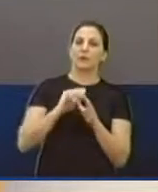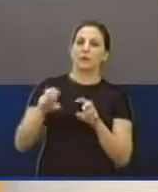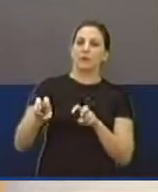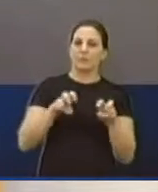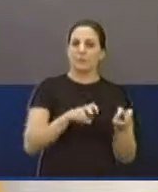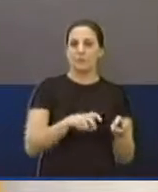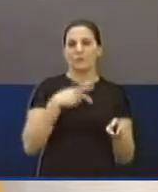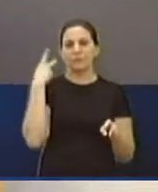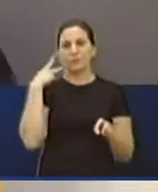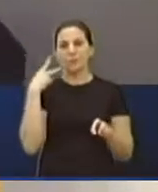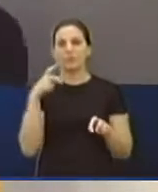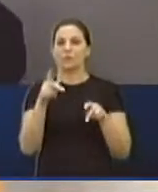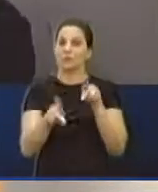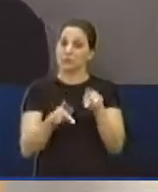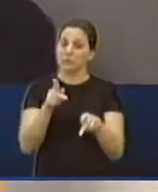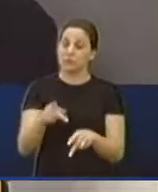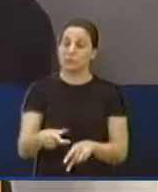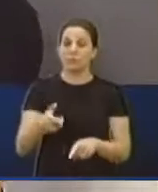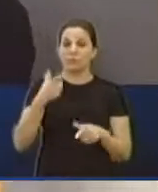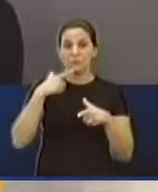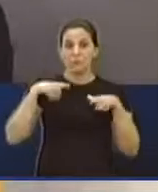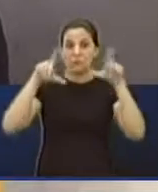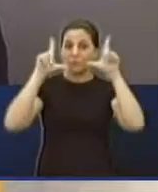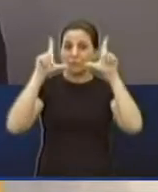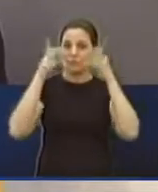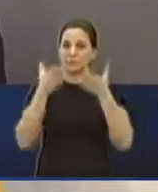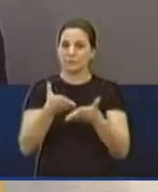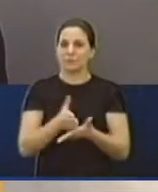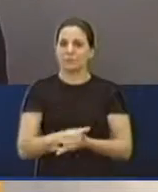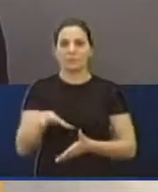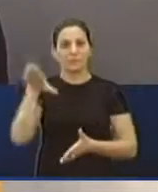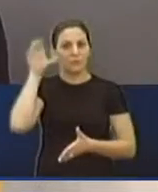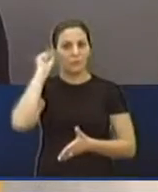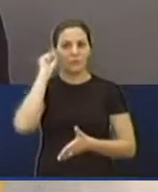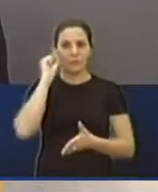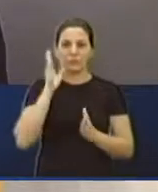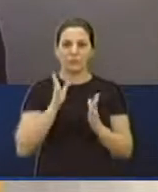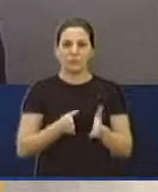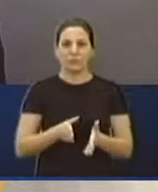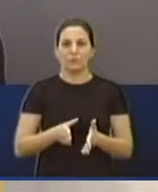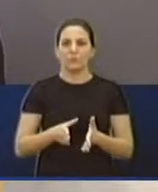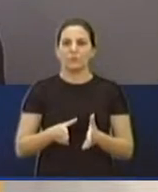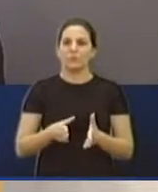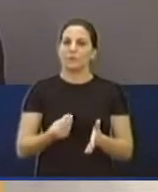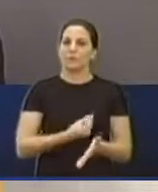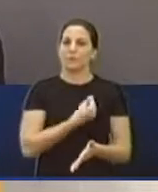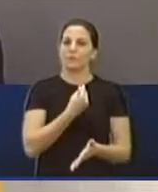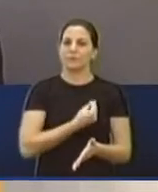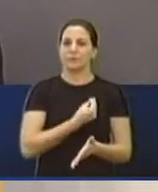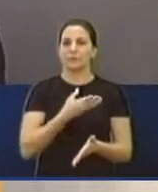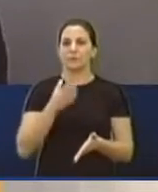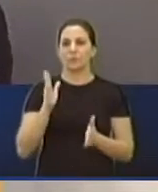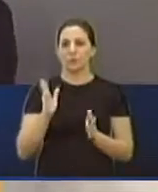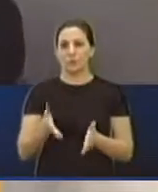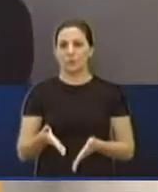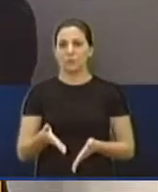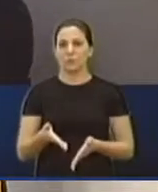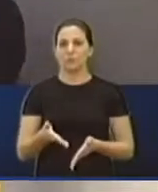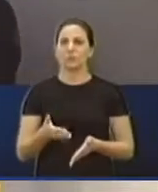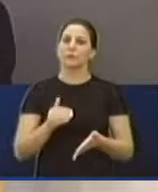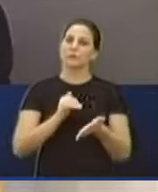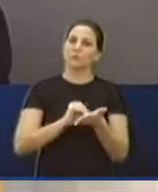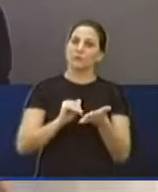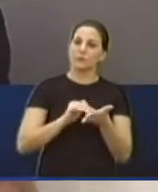população plenária, né, população que nos ouve, nos assiste. Vou falar que hoje nós tivemos presente na